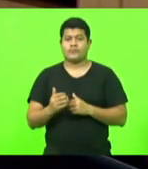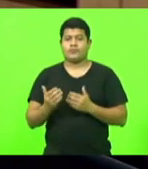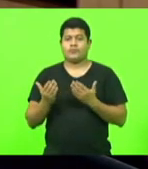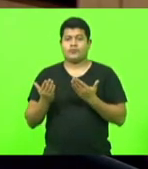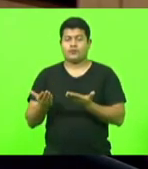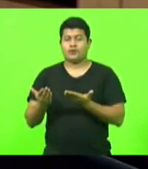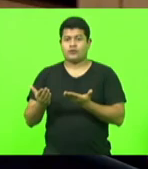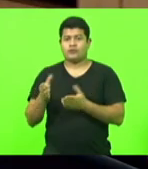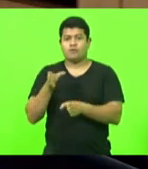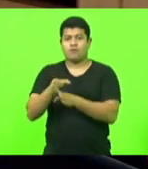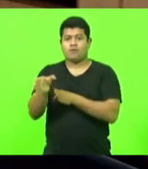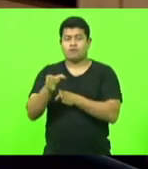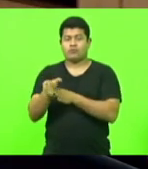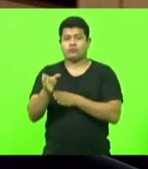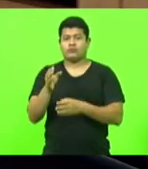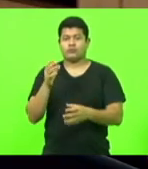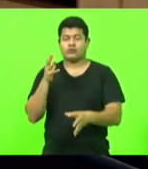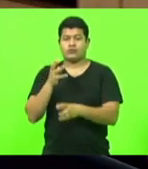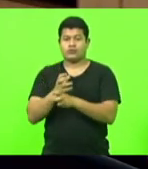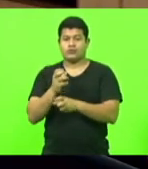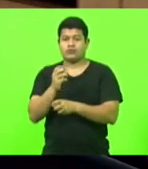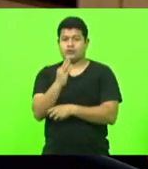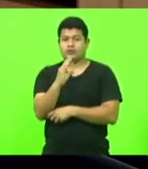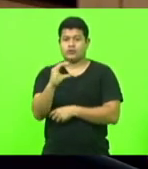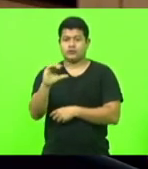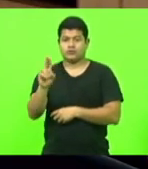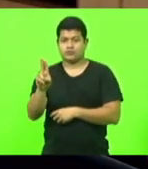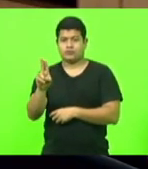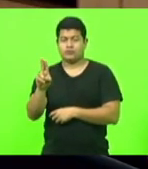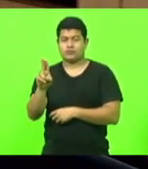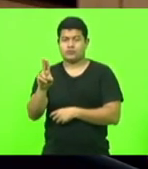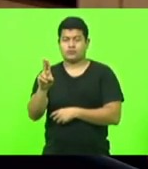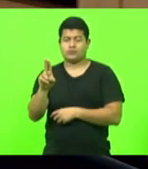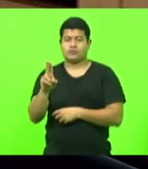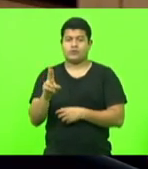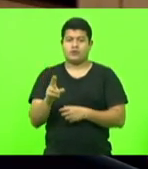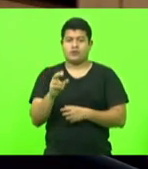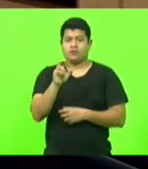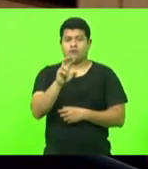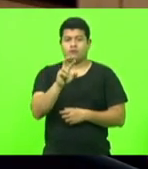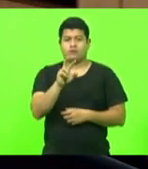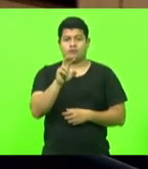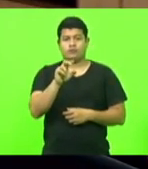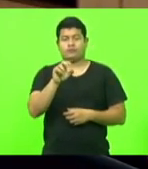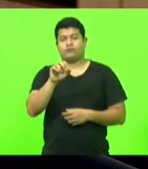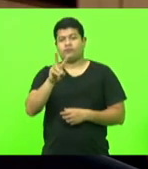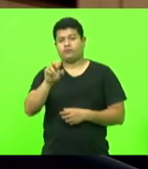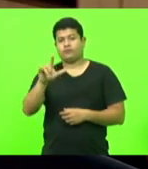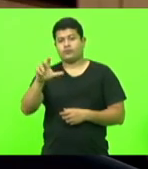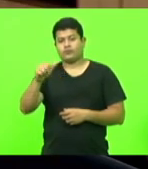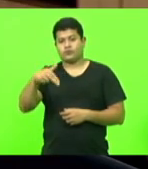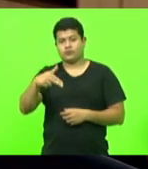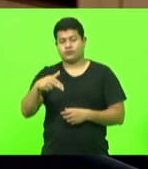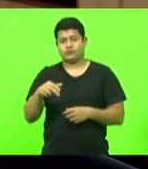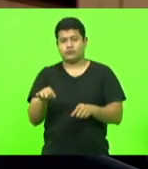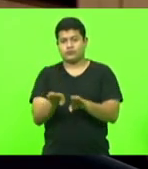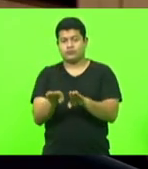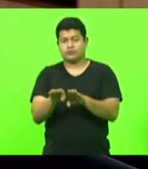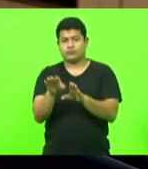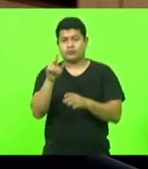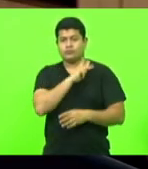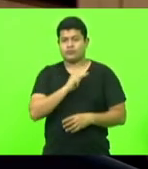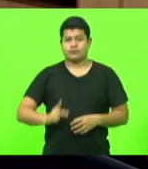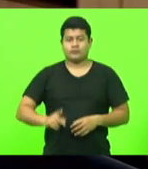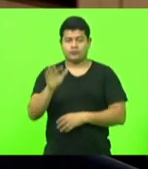Conselheiro do Tribunal de Contas de Santa Catarina, Wilson Wandao. Sr. Presidente da Federação das Indústrias do Estado de Santa